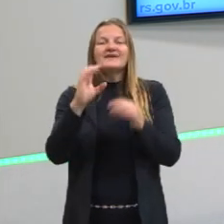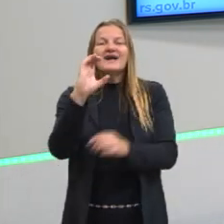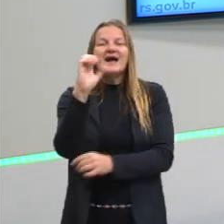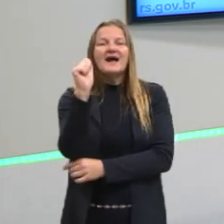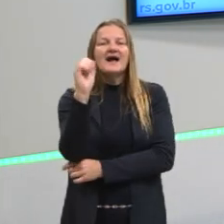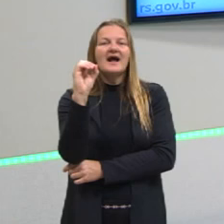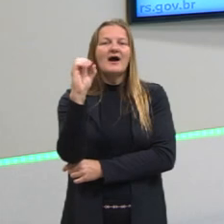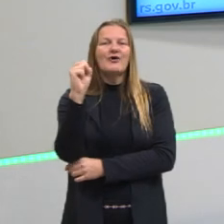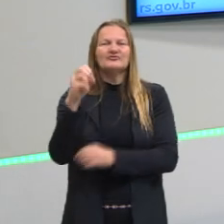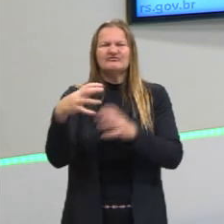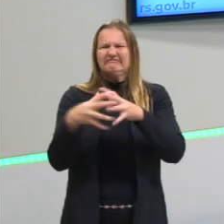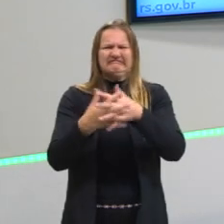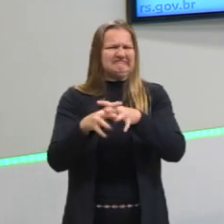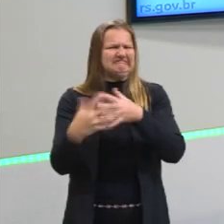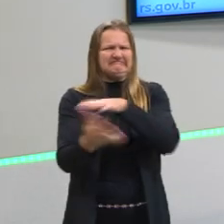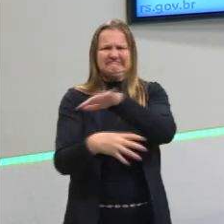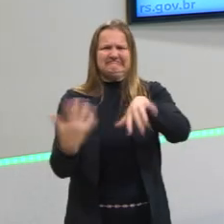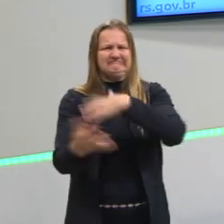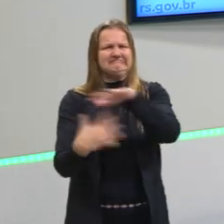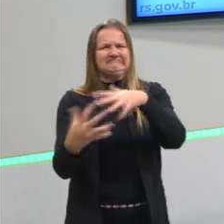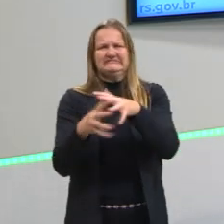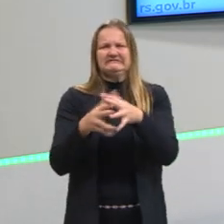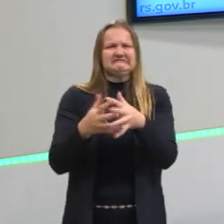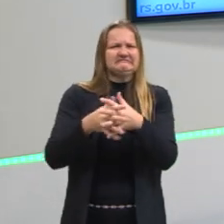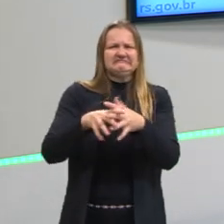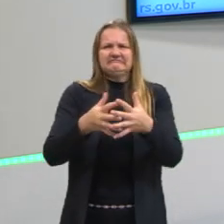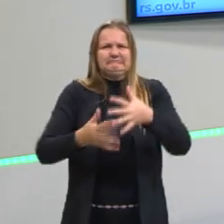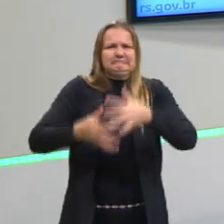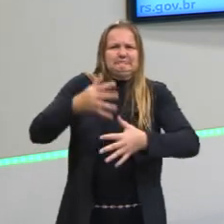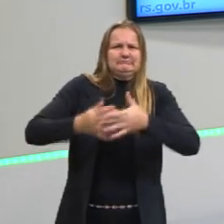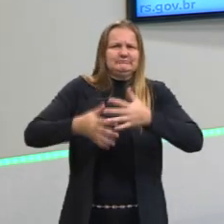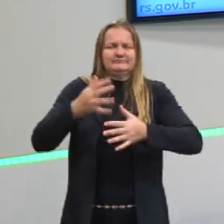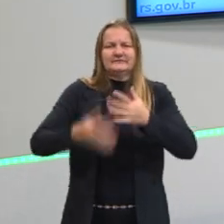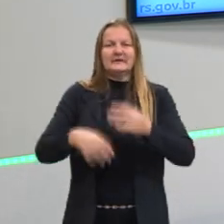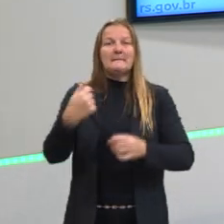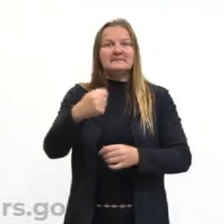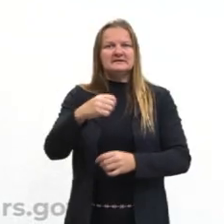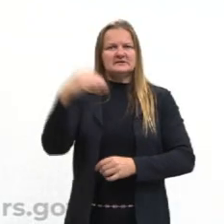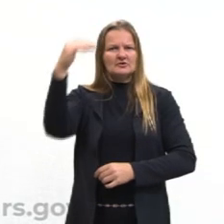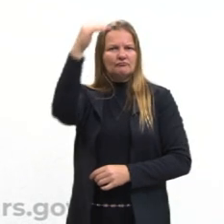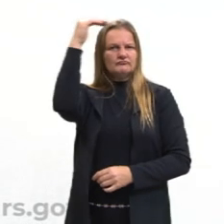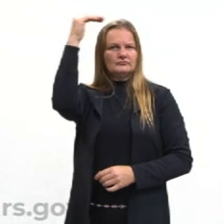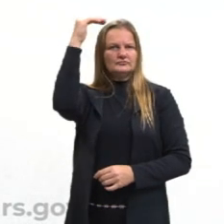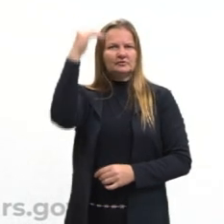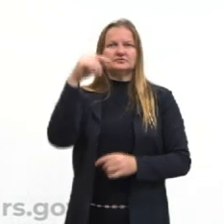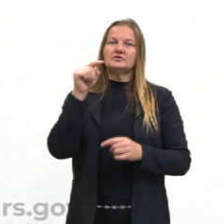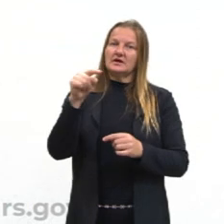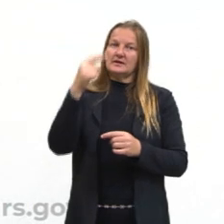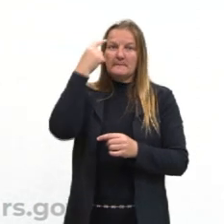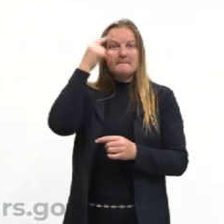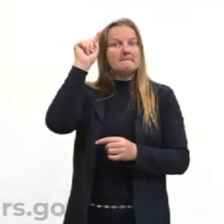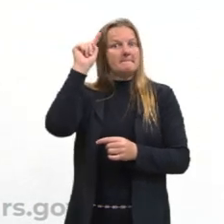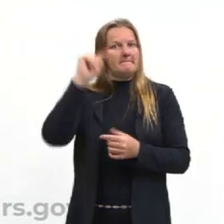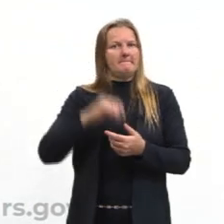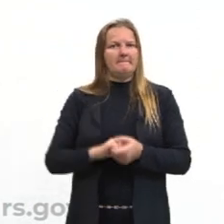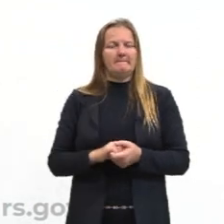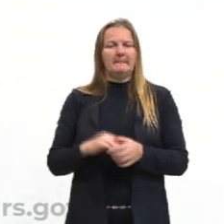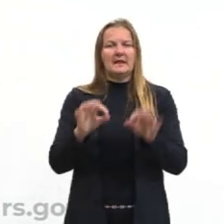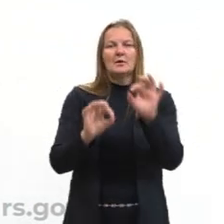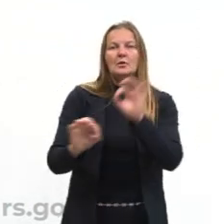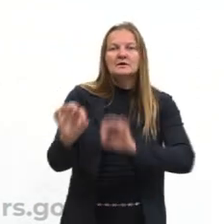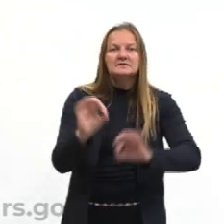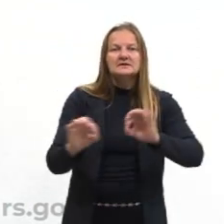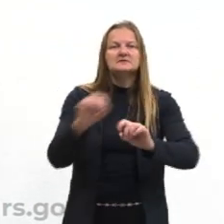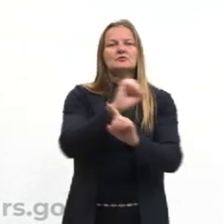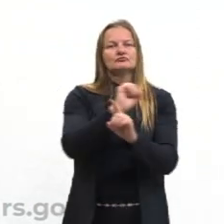num estado de natureza de todos contra todos. Então, a gente precisa dessa autoridade, segundo Hobbes, para manter a ordem, para manter